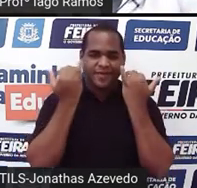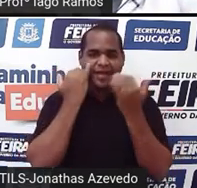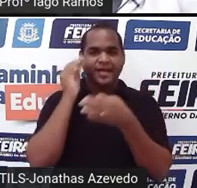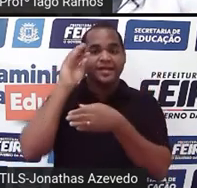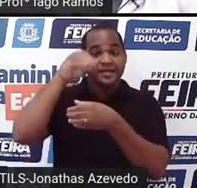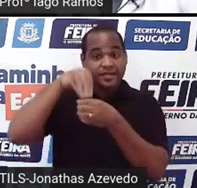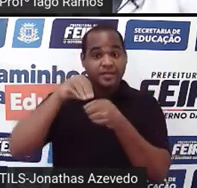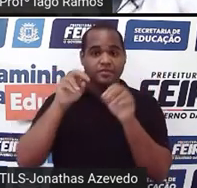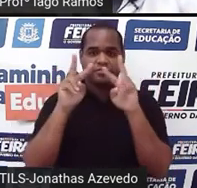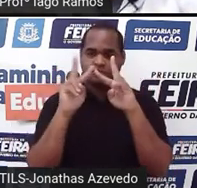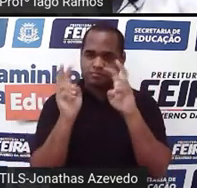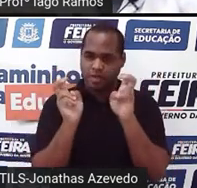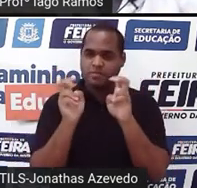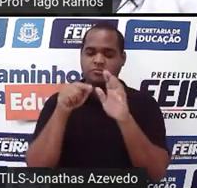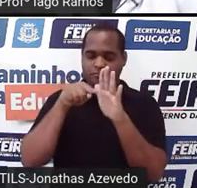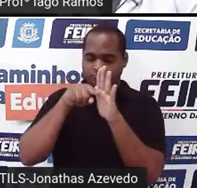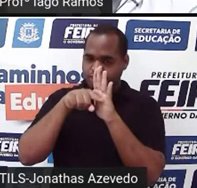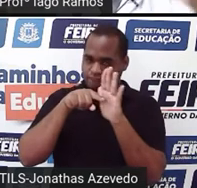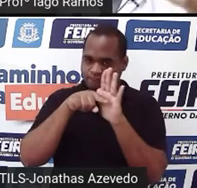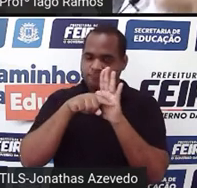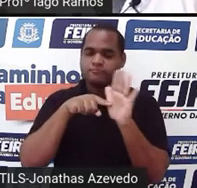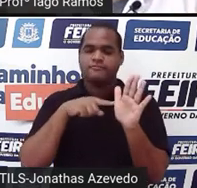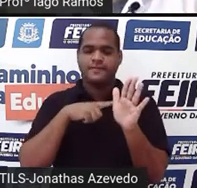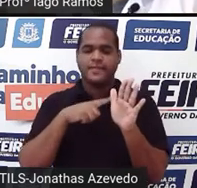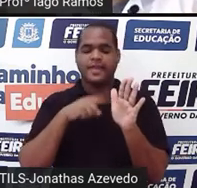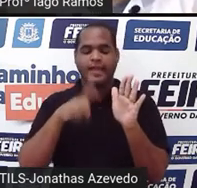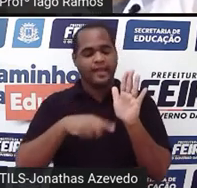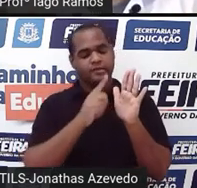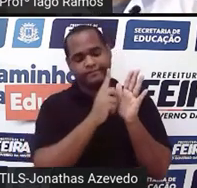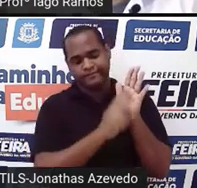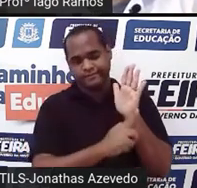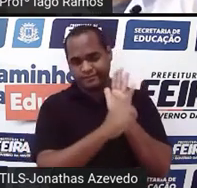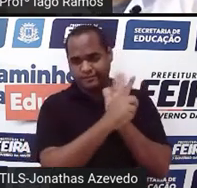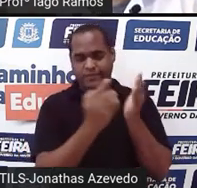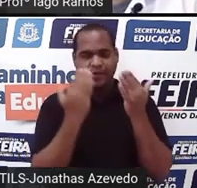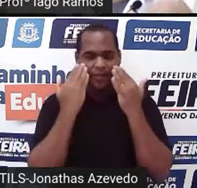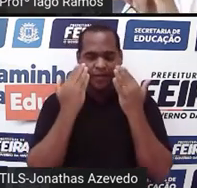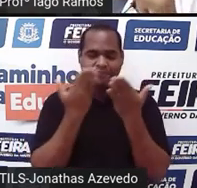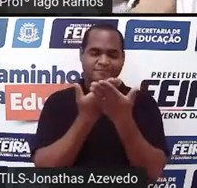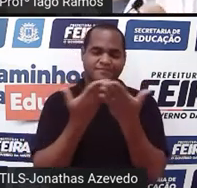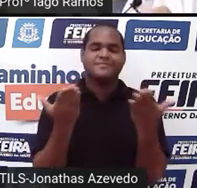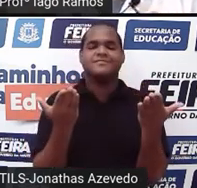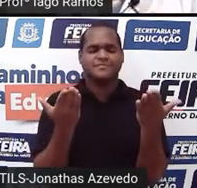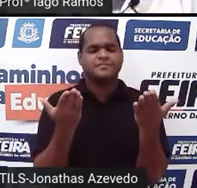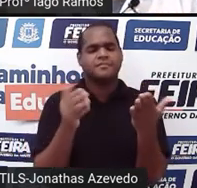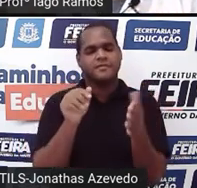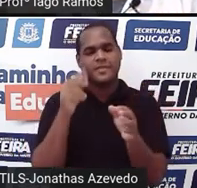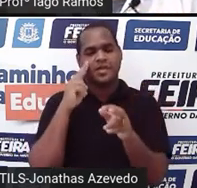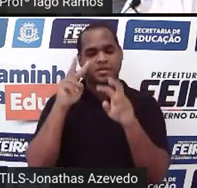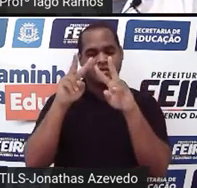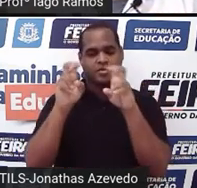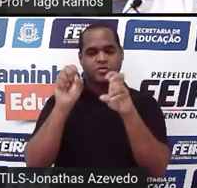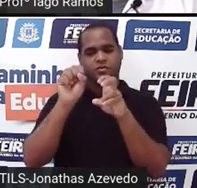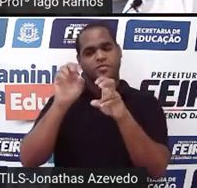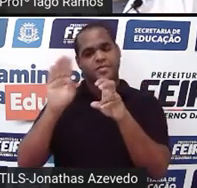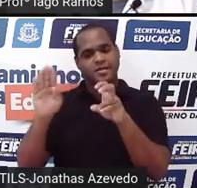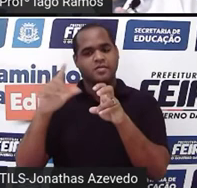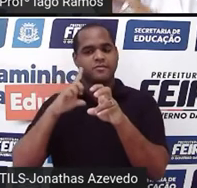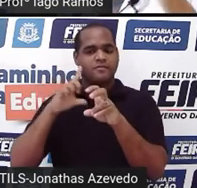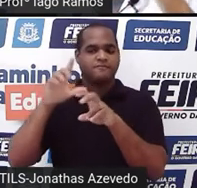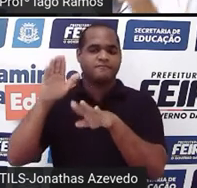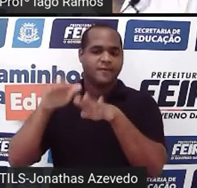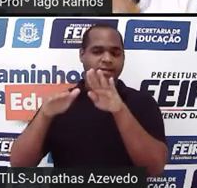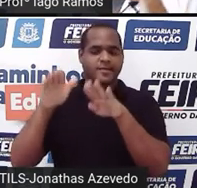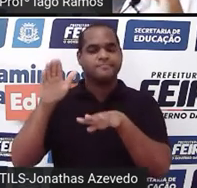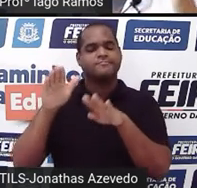do tema da pesquisa que o gráfico mostra para nós. Então, título, subtítulo, variável